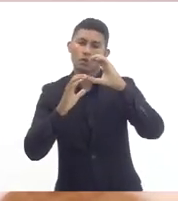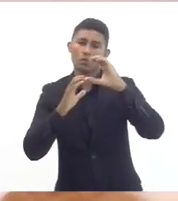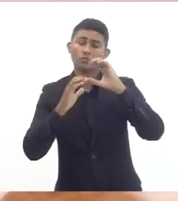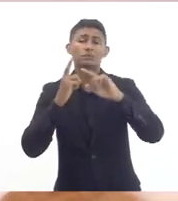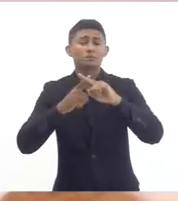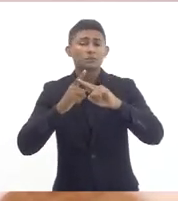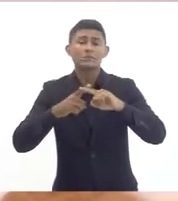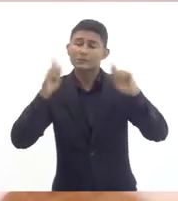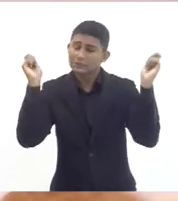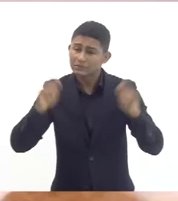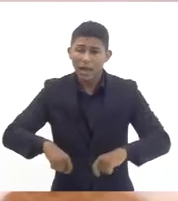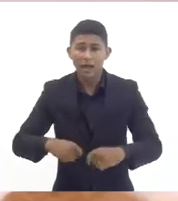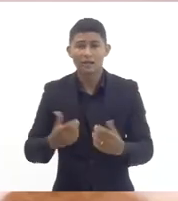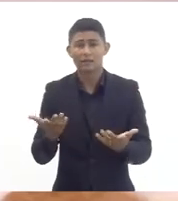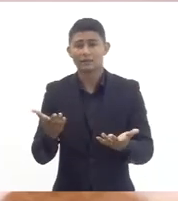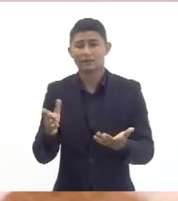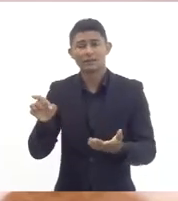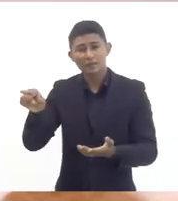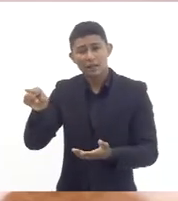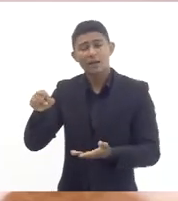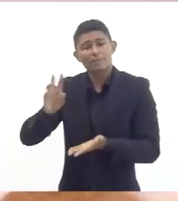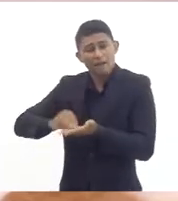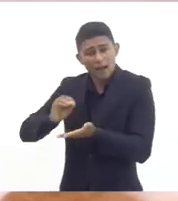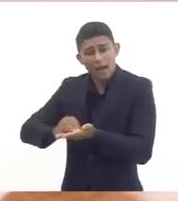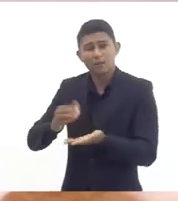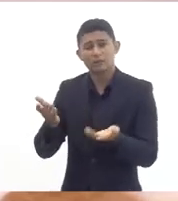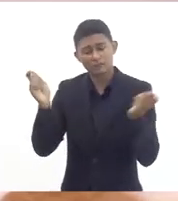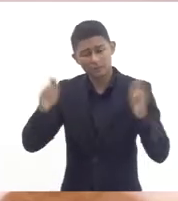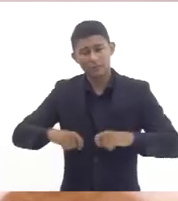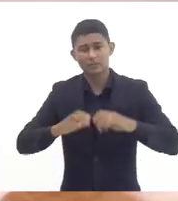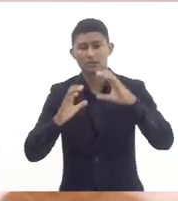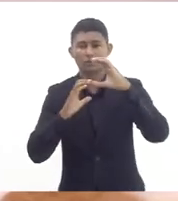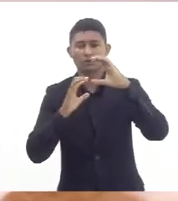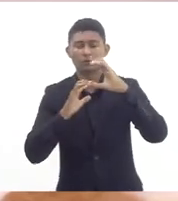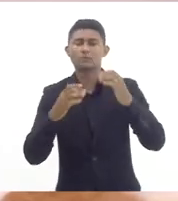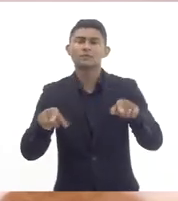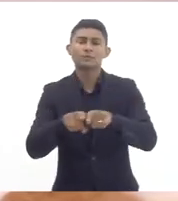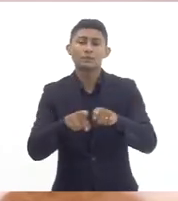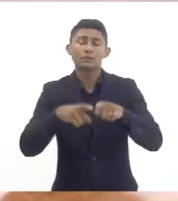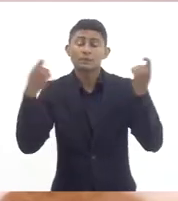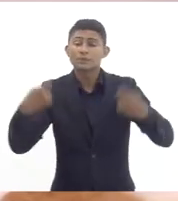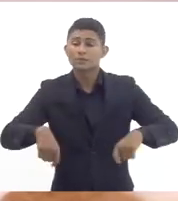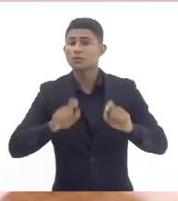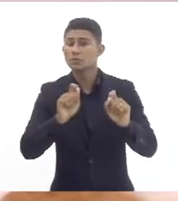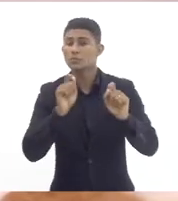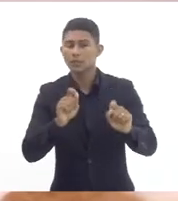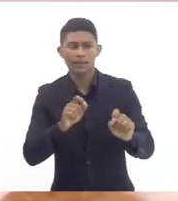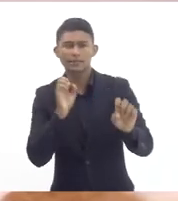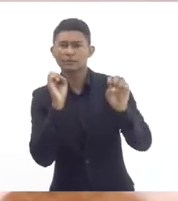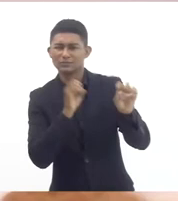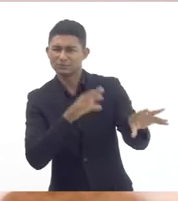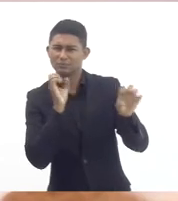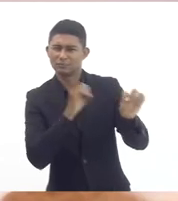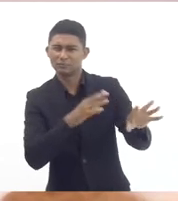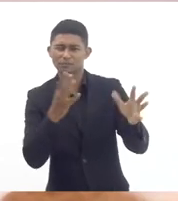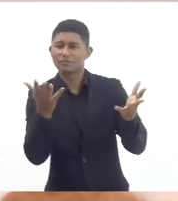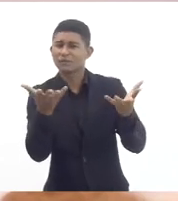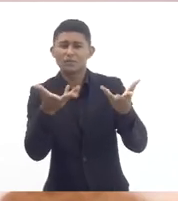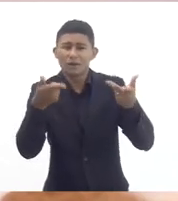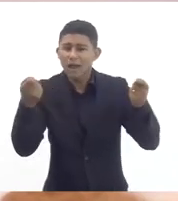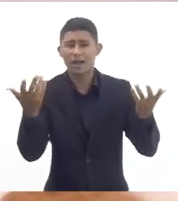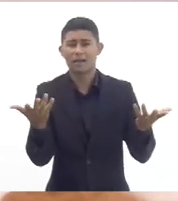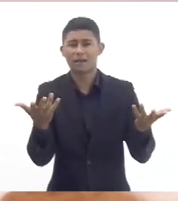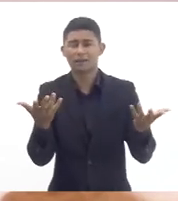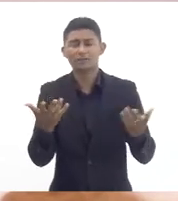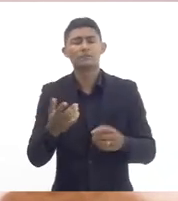e como já foi falado aqui o foco também tem que ser a qualidade de ensino o investimento feito no